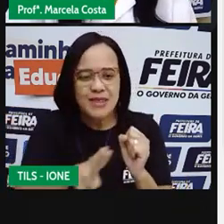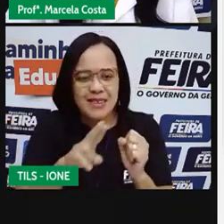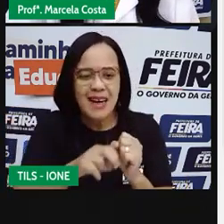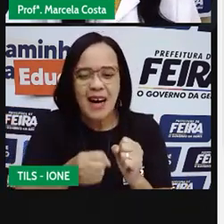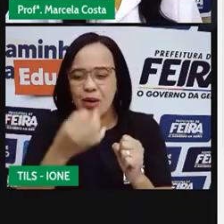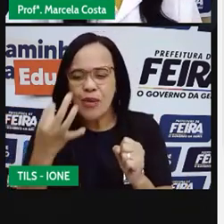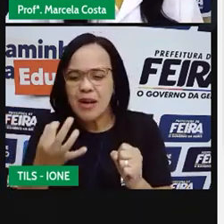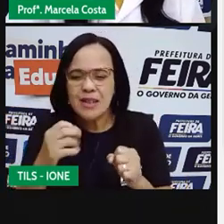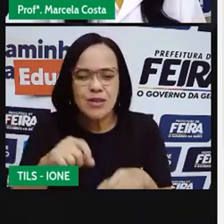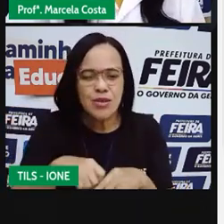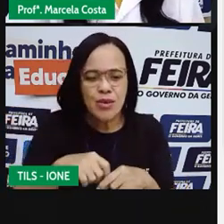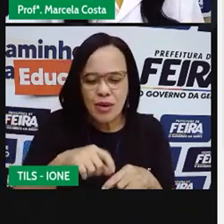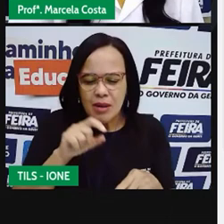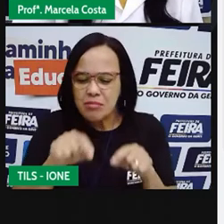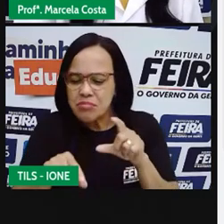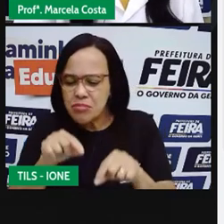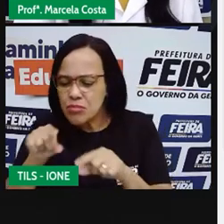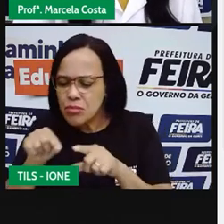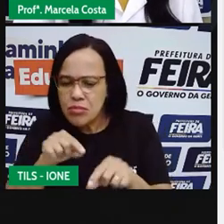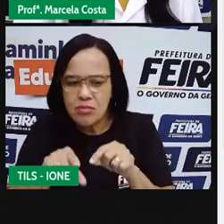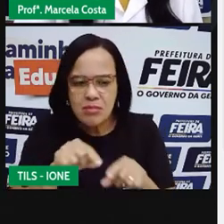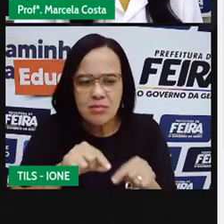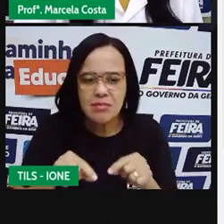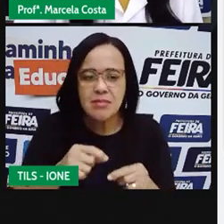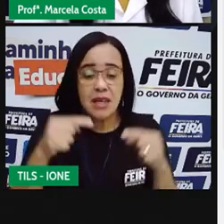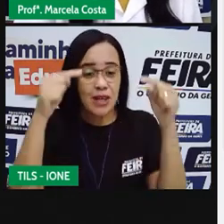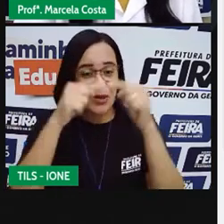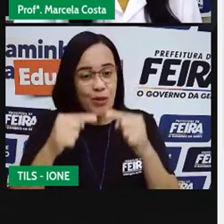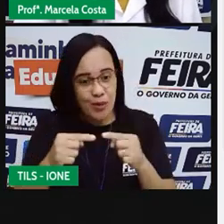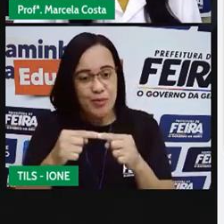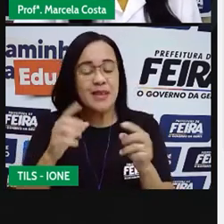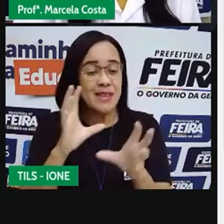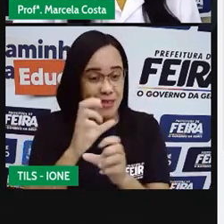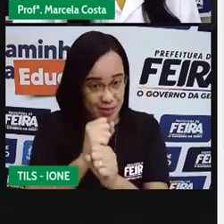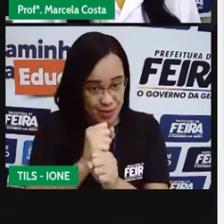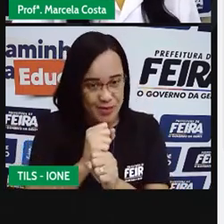jeito agora eu vou mostrar aqui